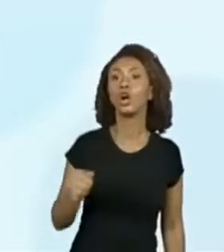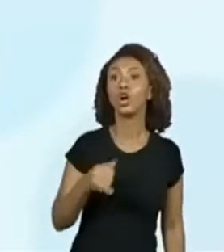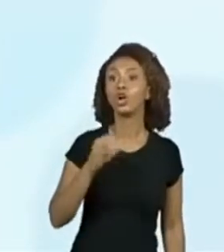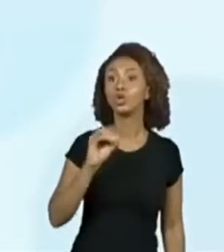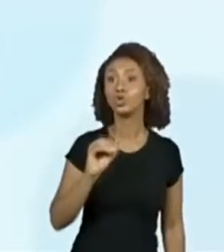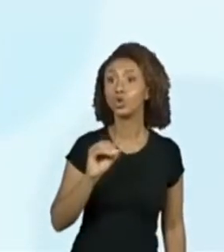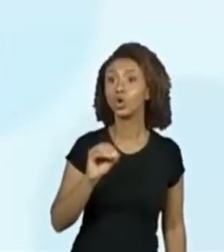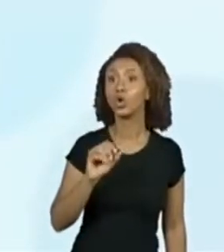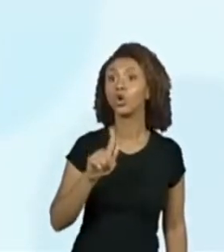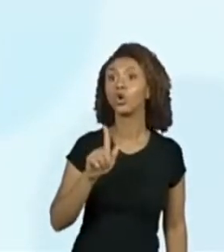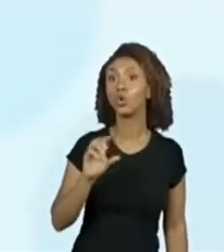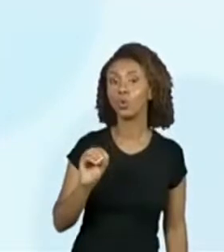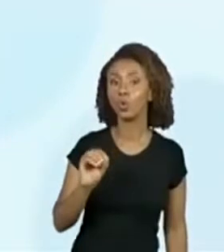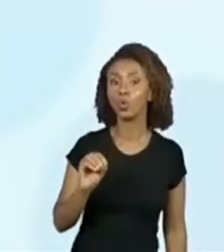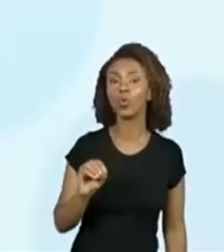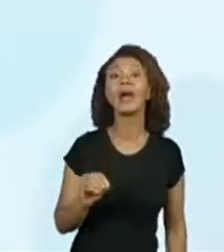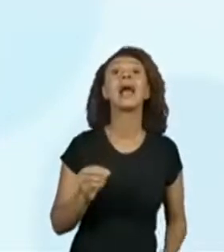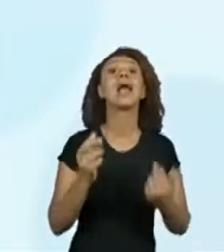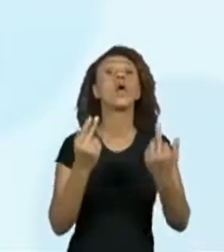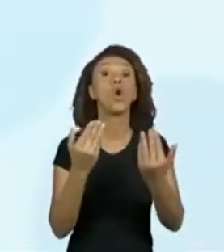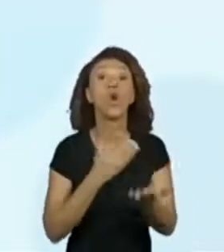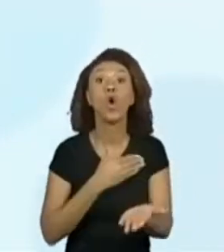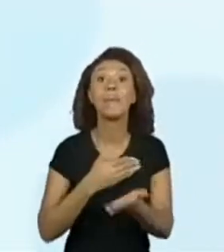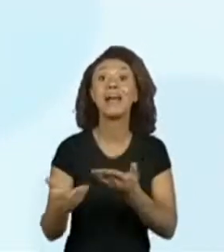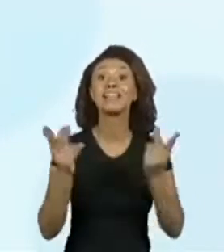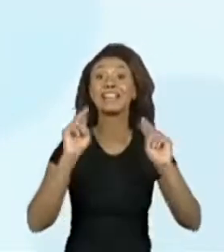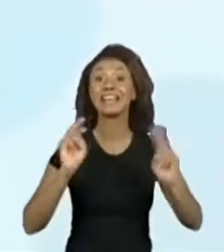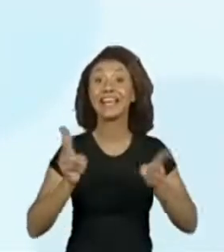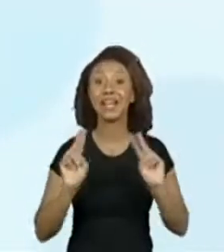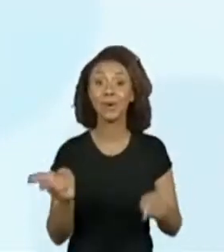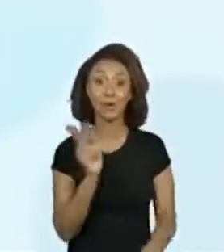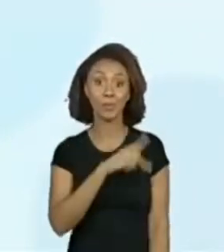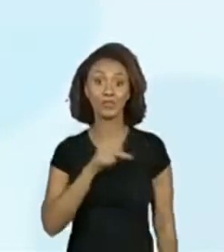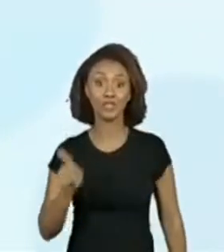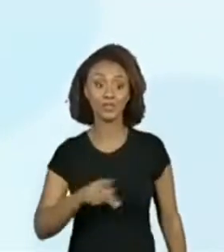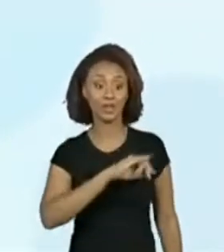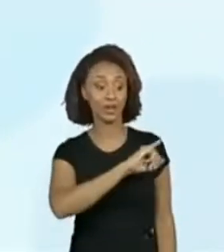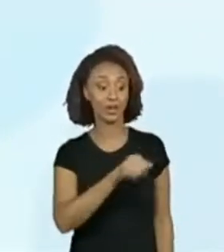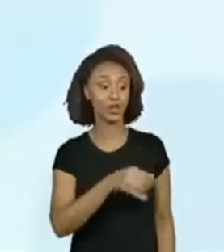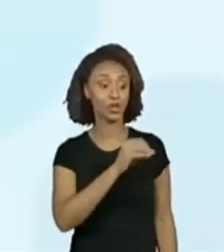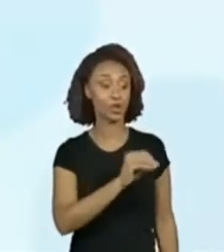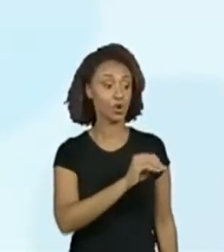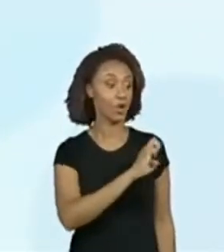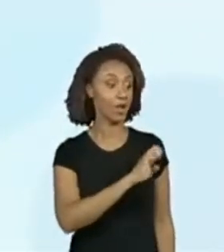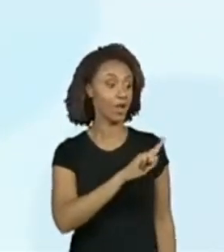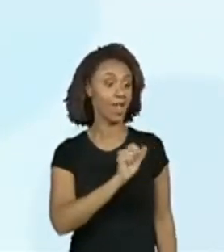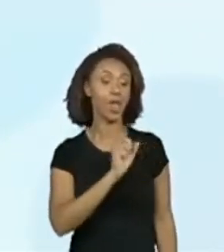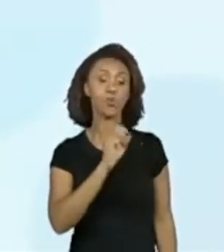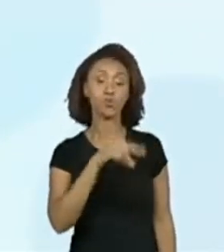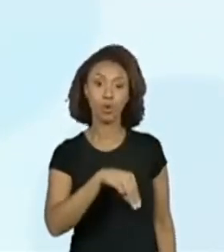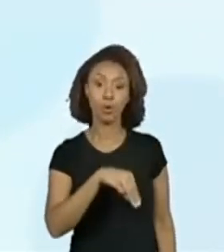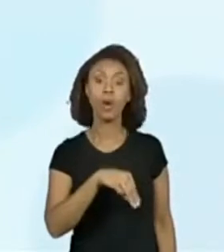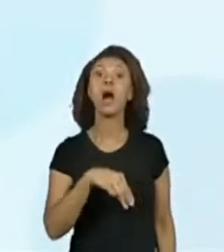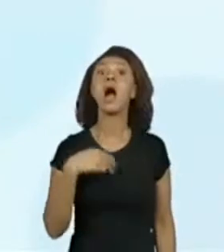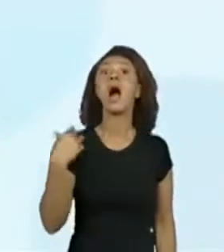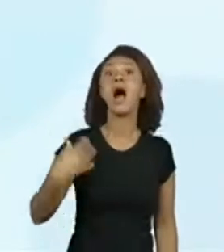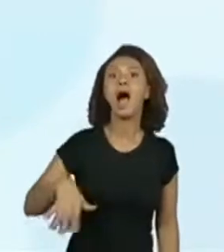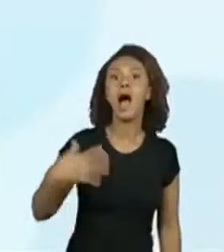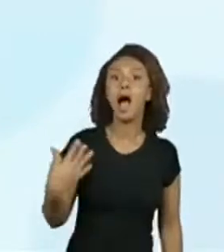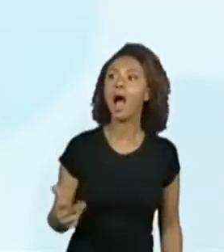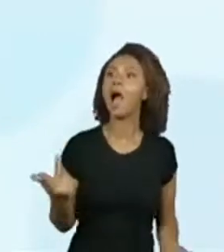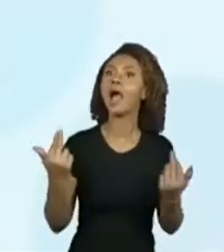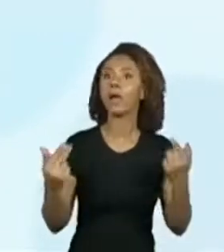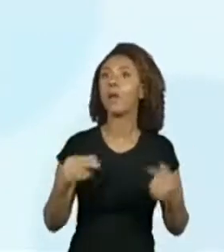dado começa com o Jô do professor Jô Elson. Posso mostrar, então, professora Vivi? De Jô, de Jô Elson. Vamos lá, ó.